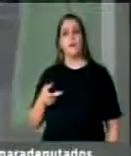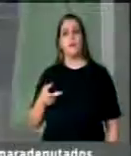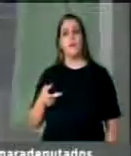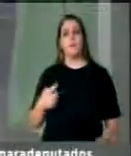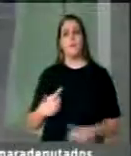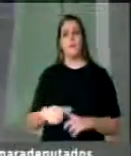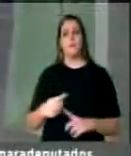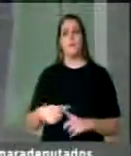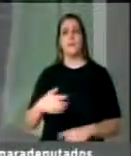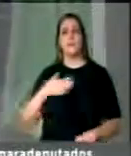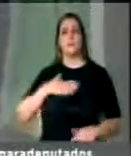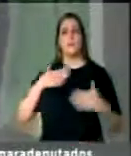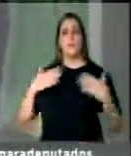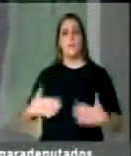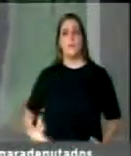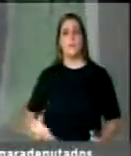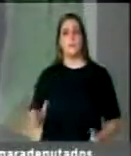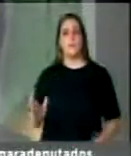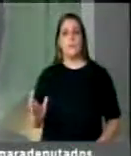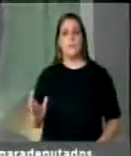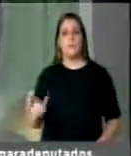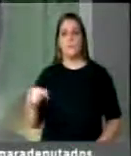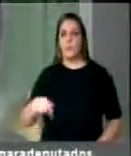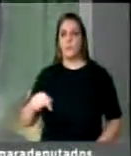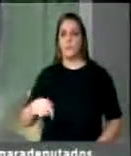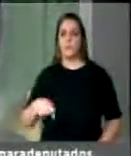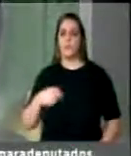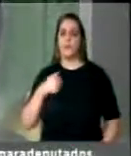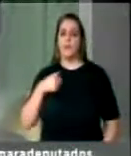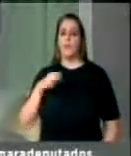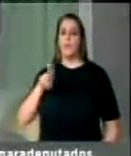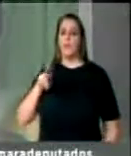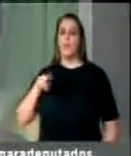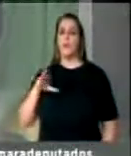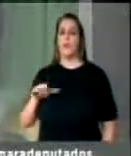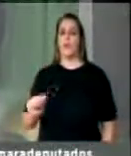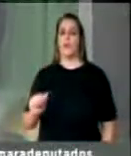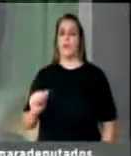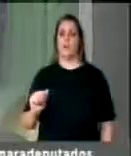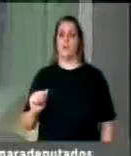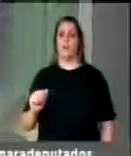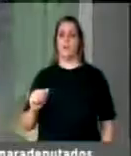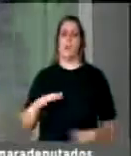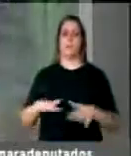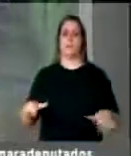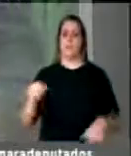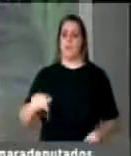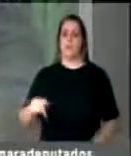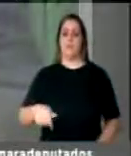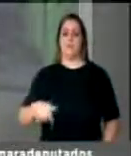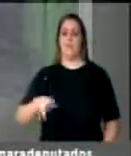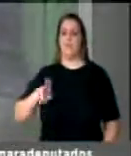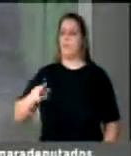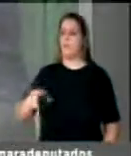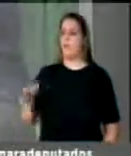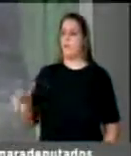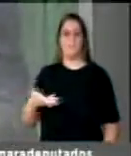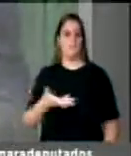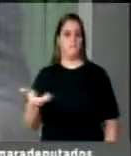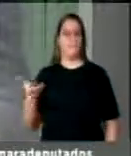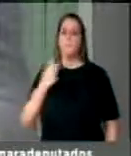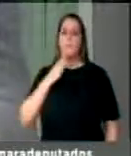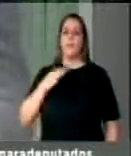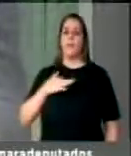que aqui tive e nunca, em momento algum, eu tive o mesmo comportamento dentro dessa casa com qualquer um dos colegas e dos